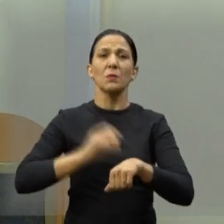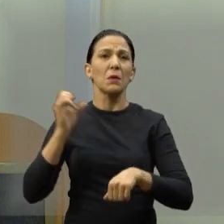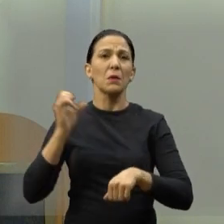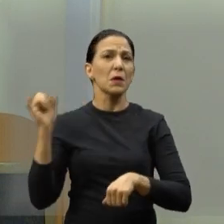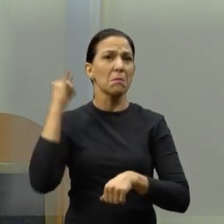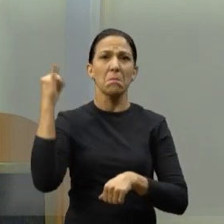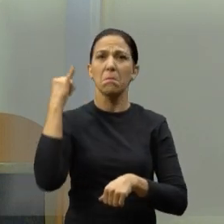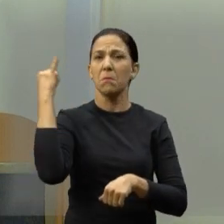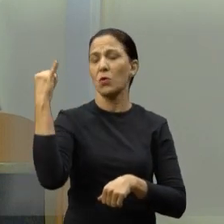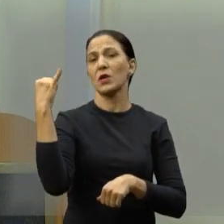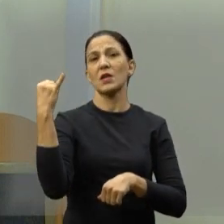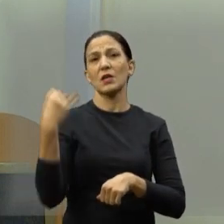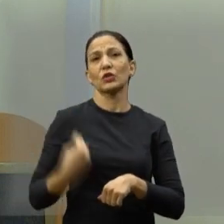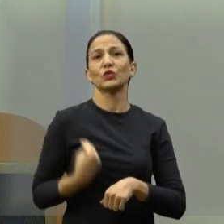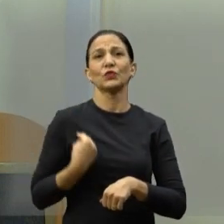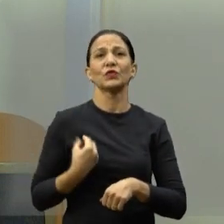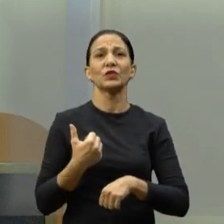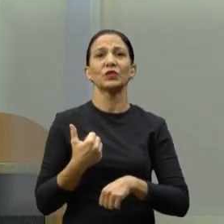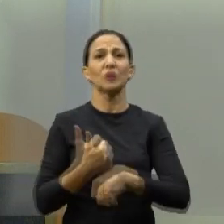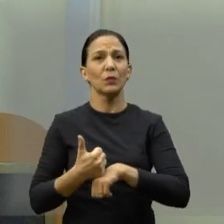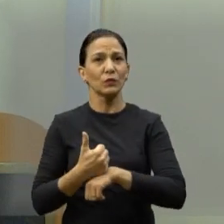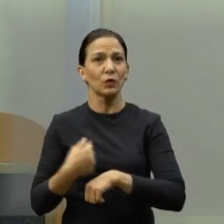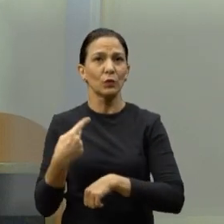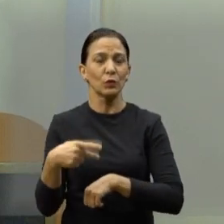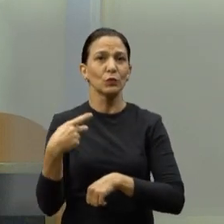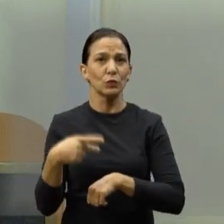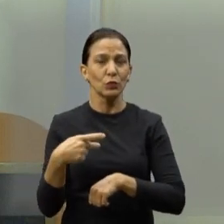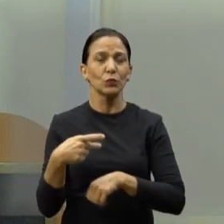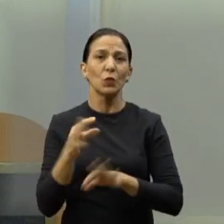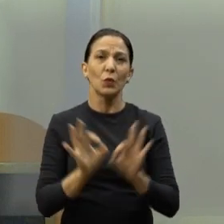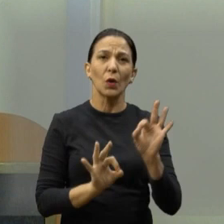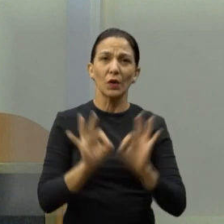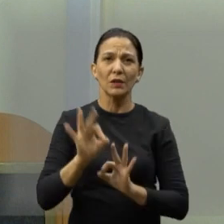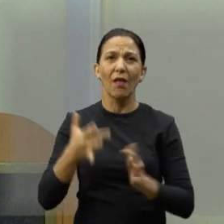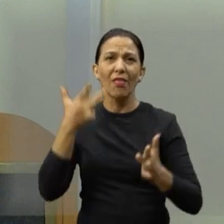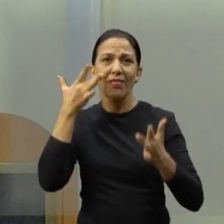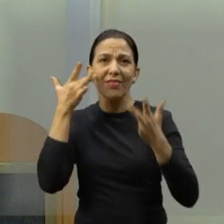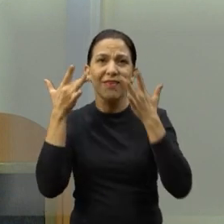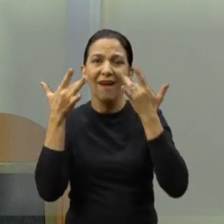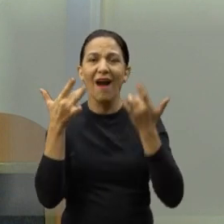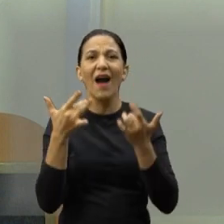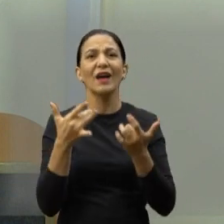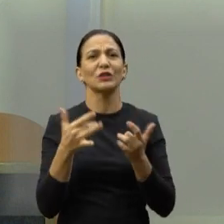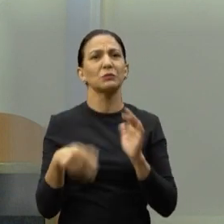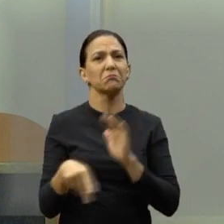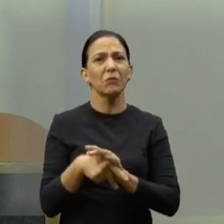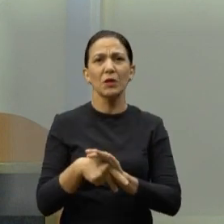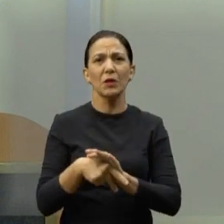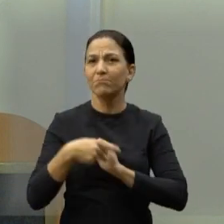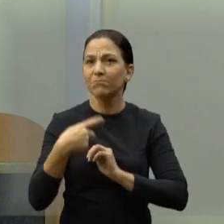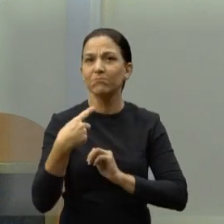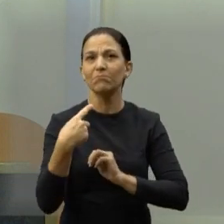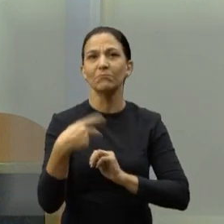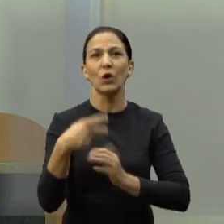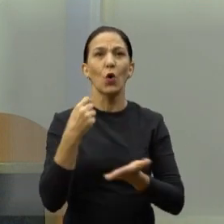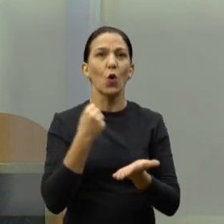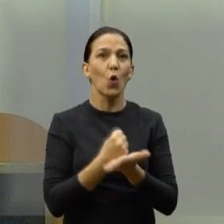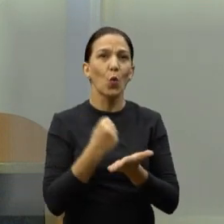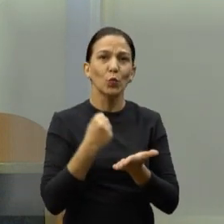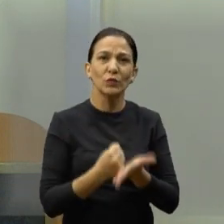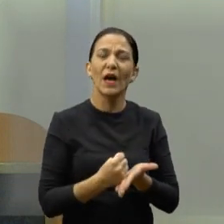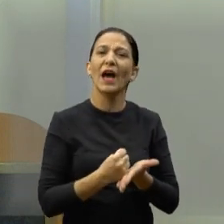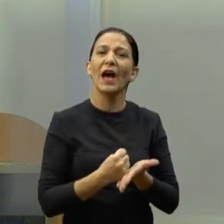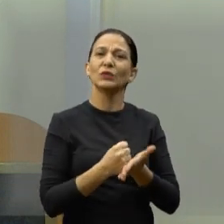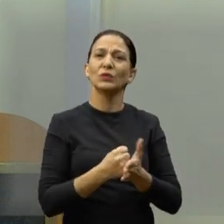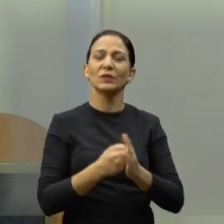montando aí o Teatro Revista Parte 2, Teatro Brasileiro Revista Parte 2, já com o contrato assinado na